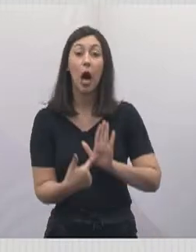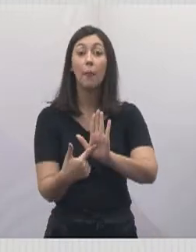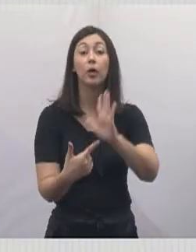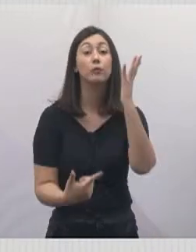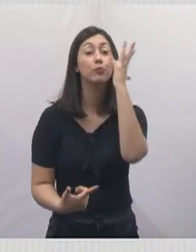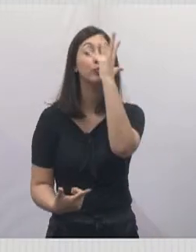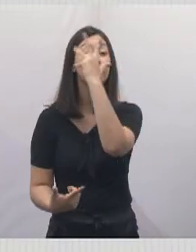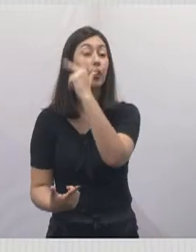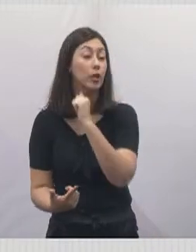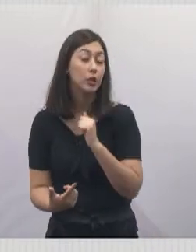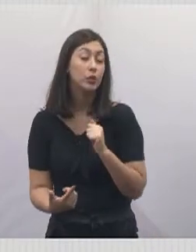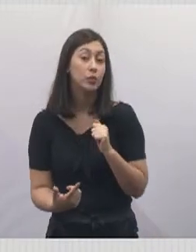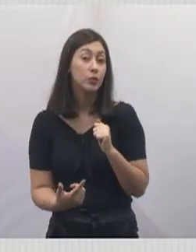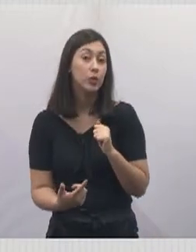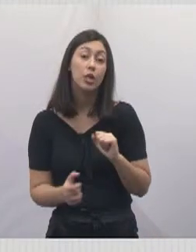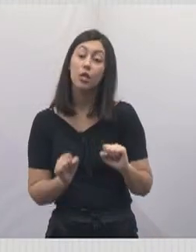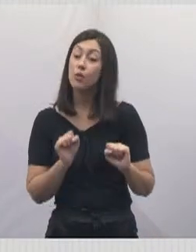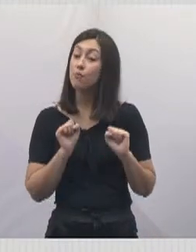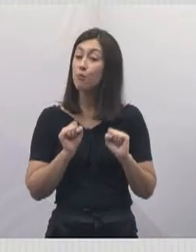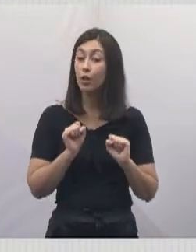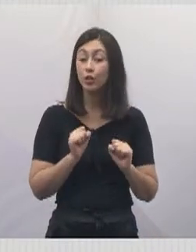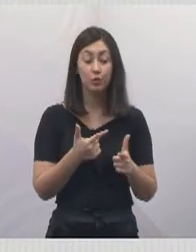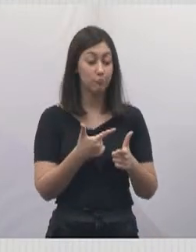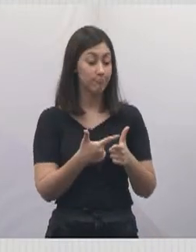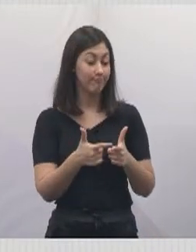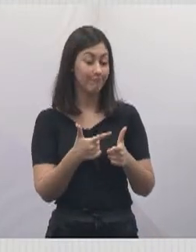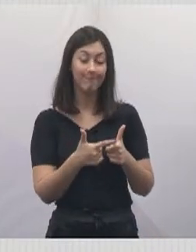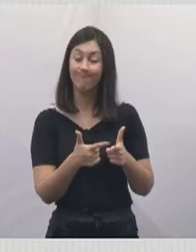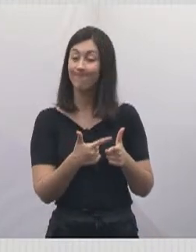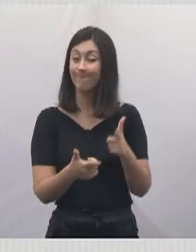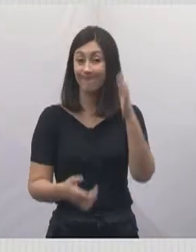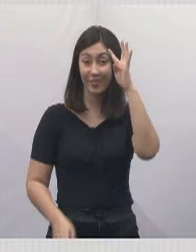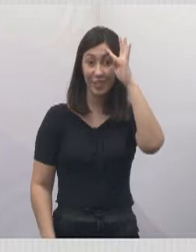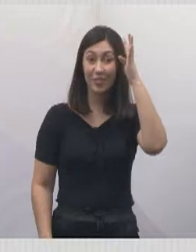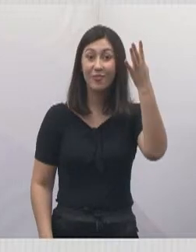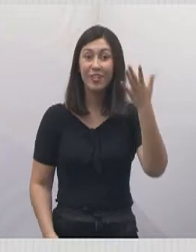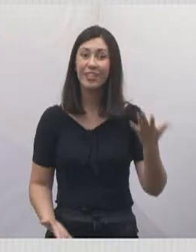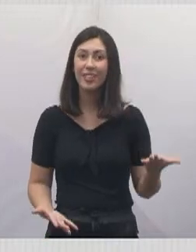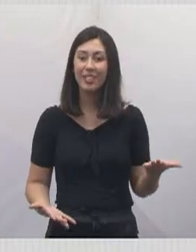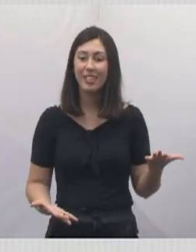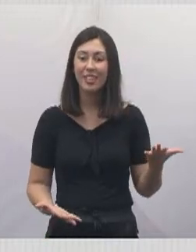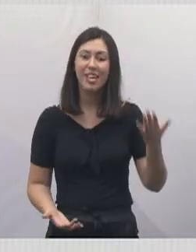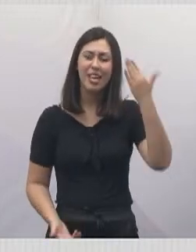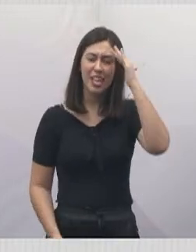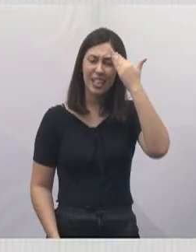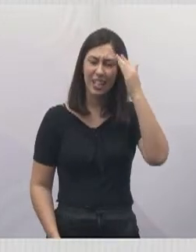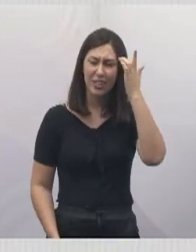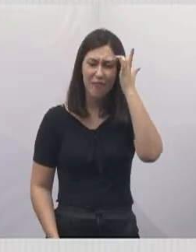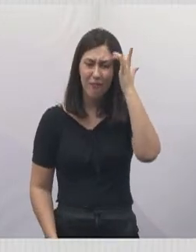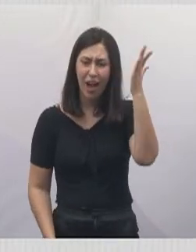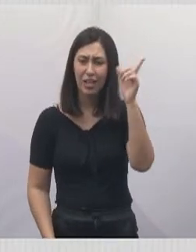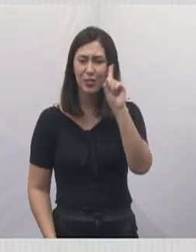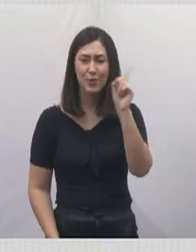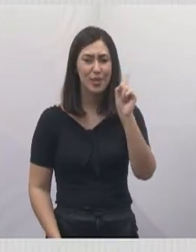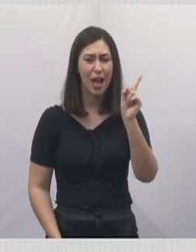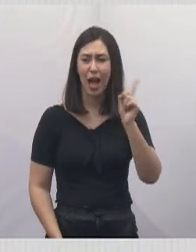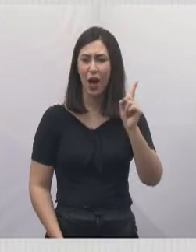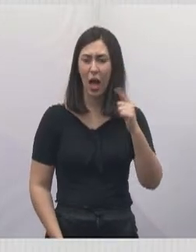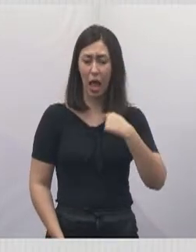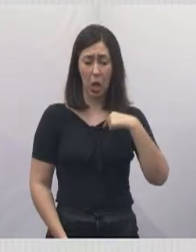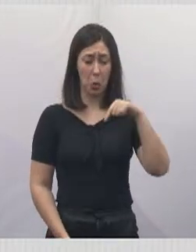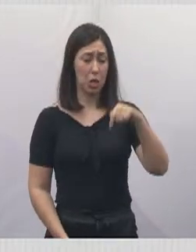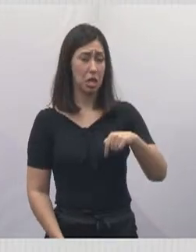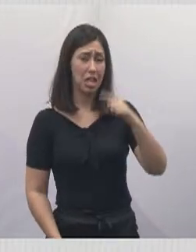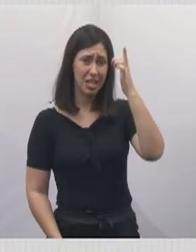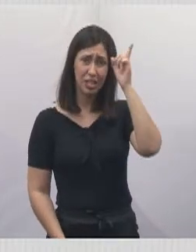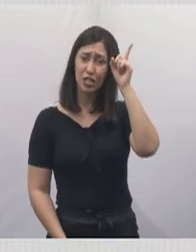é bonito, o que é belo e o que pode, sim, solucionar o problema da nossa cidade. Entendam que não é fácil. Não é fácil estar aqui